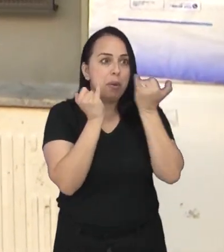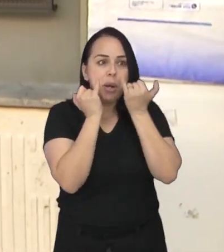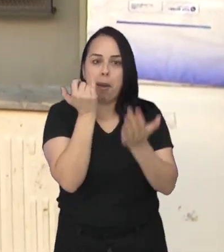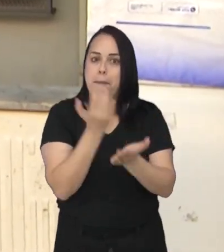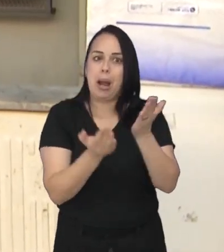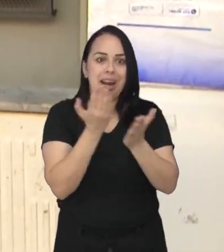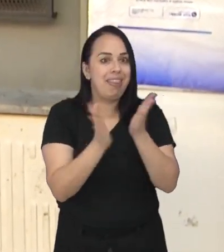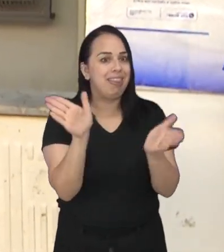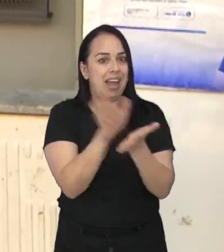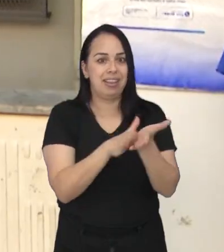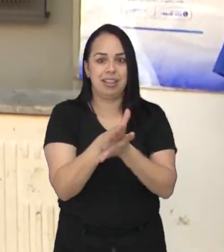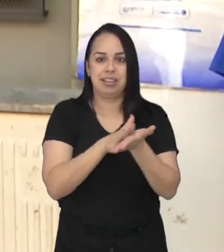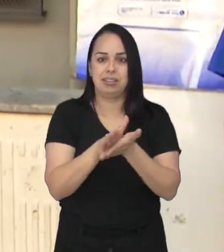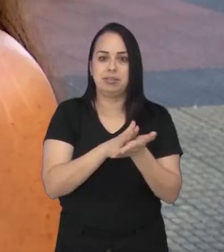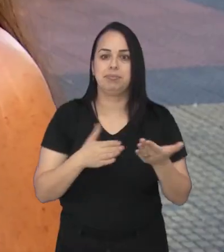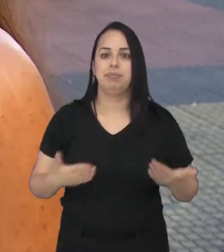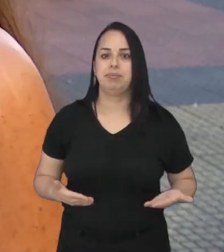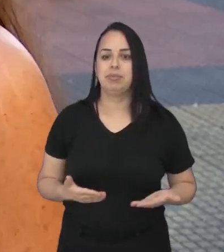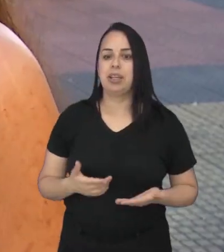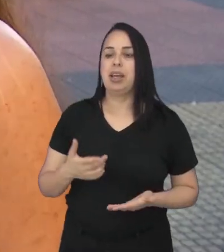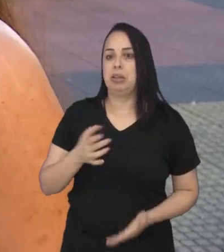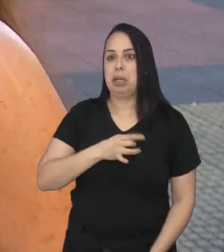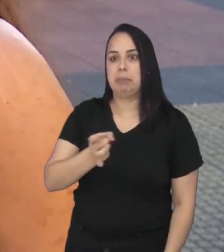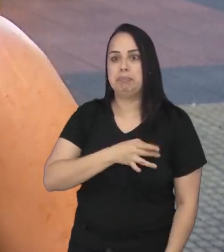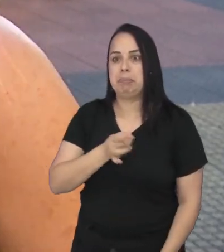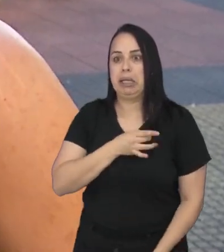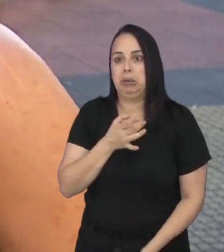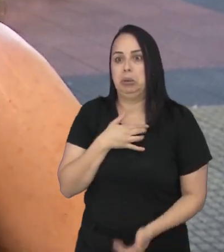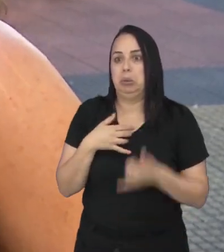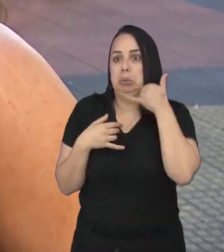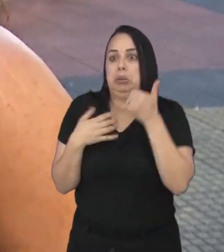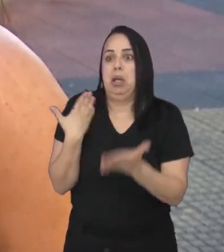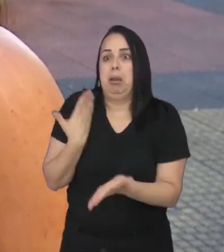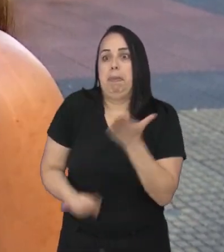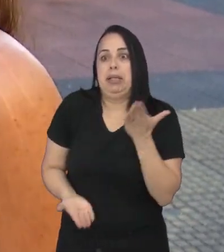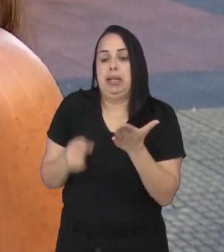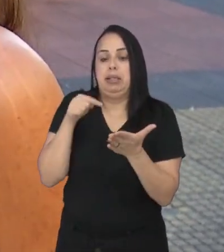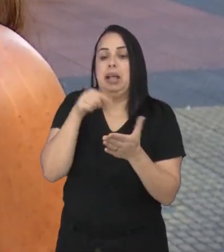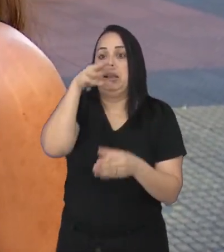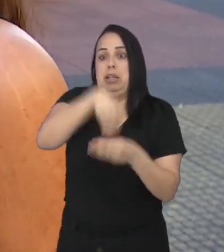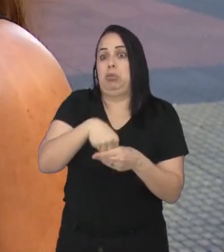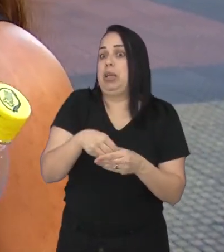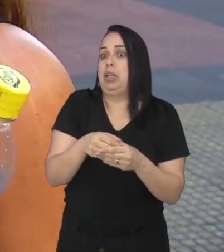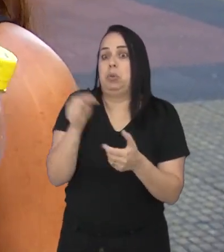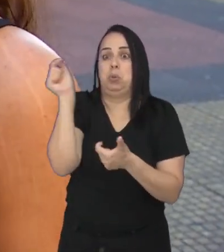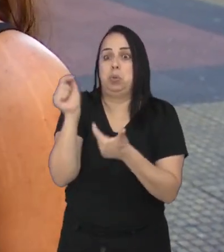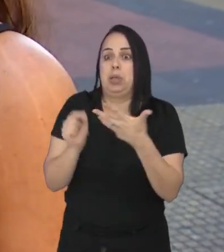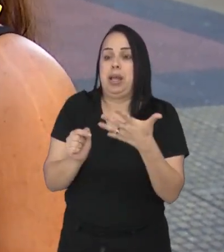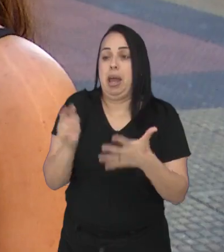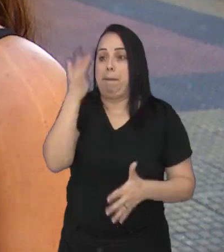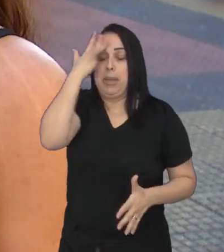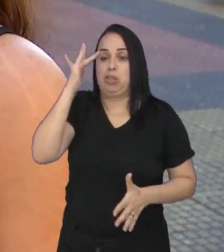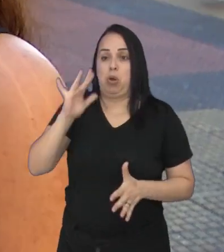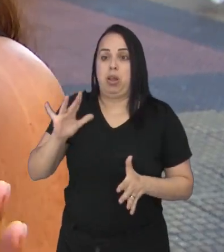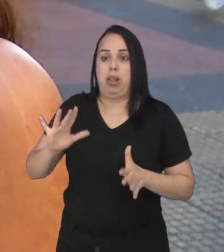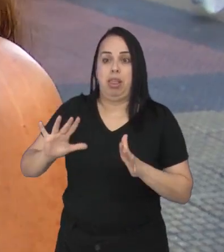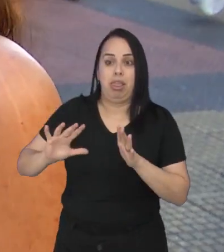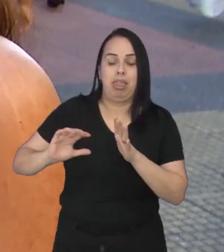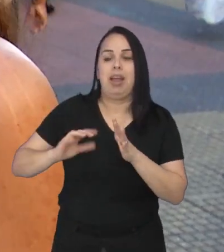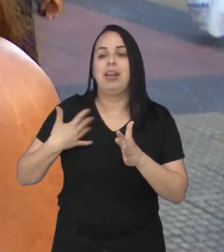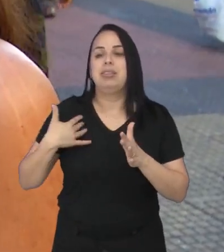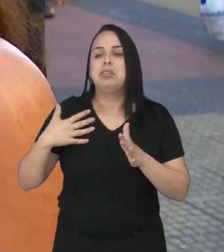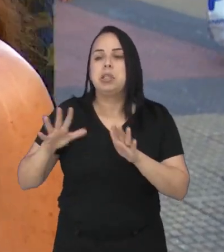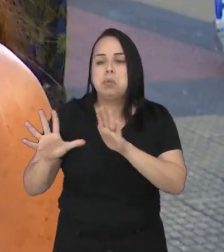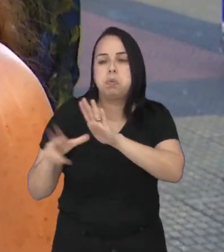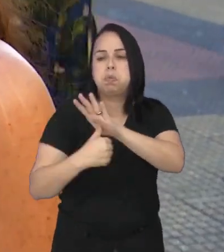ou disponibilizá-las na internet. Eu tenho esse medo de eu perder meu celular e estar tudo nele e é só o cara fazer uns